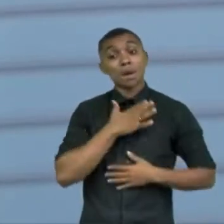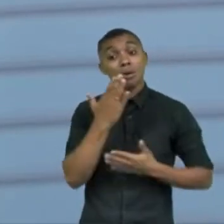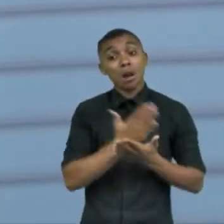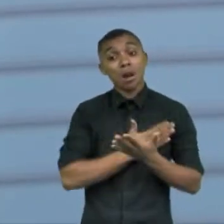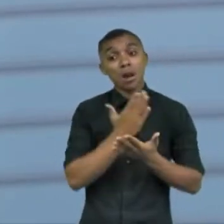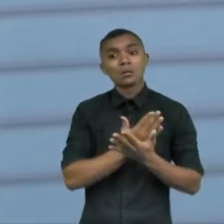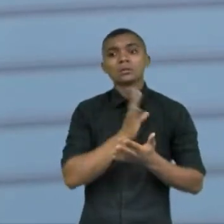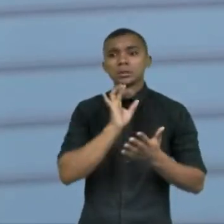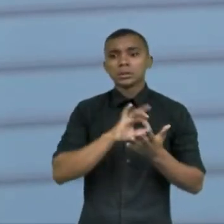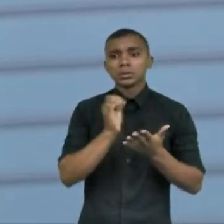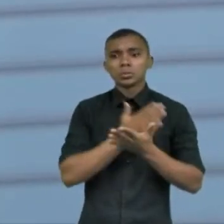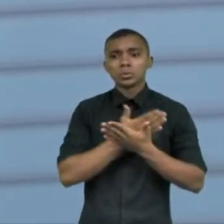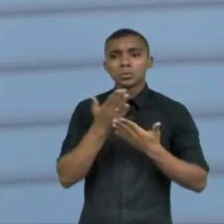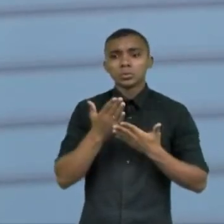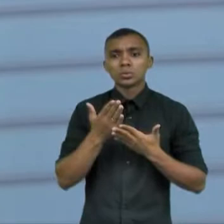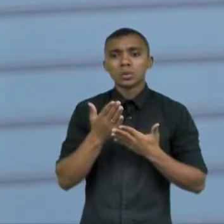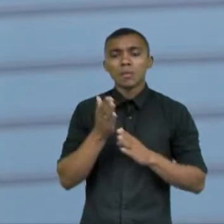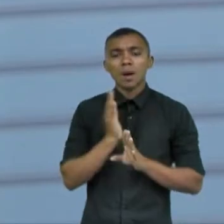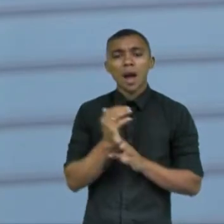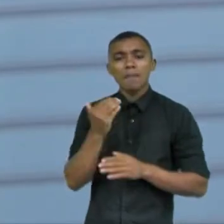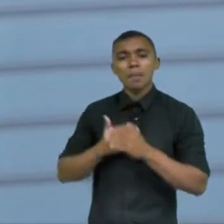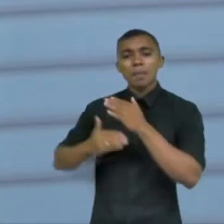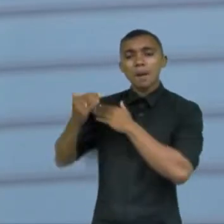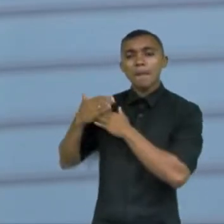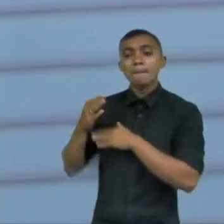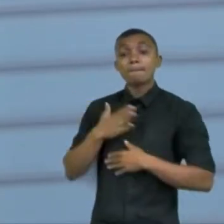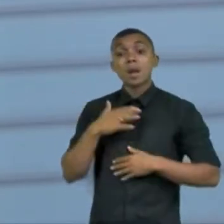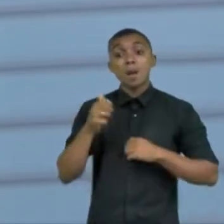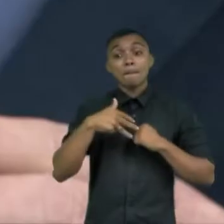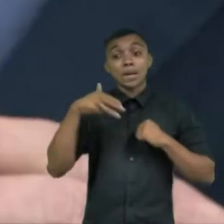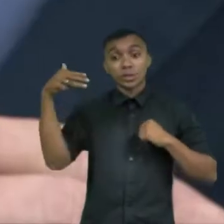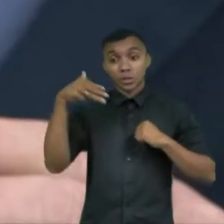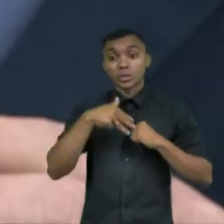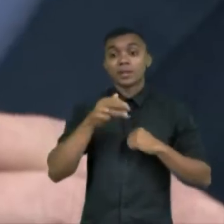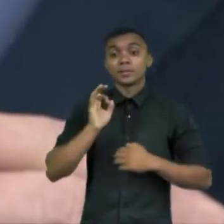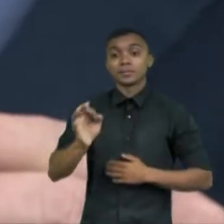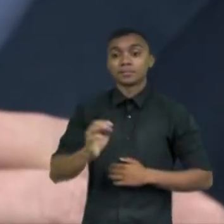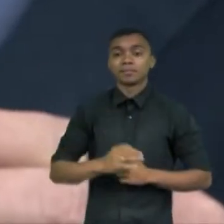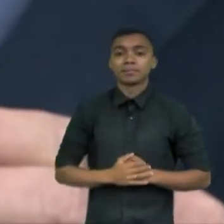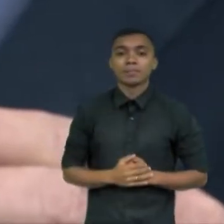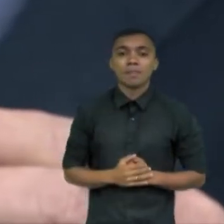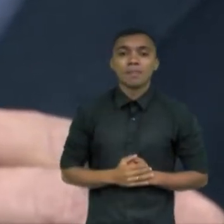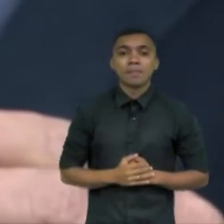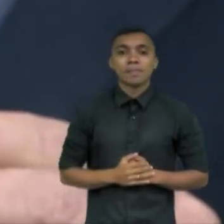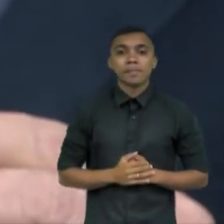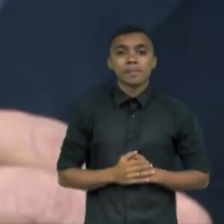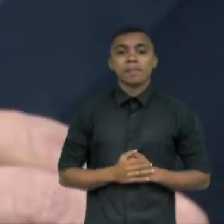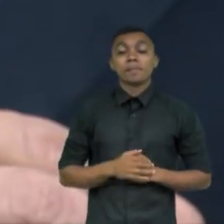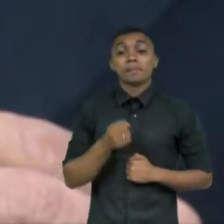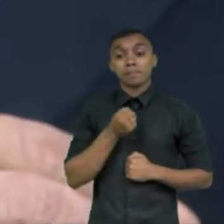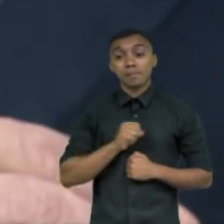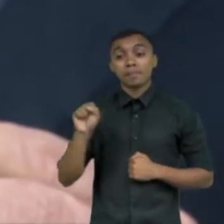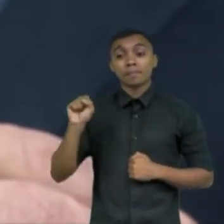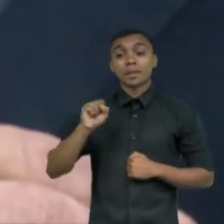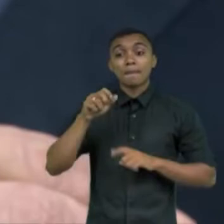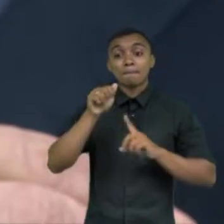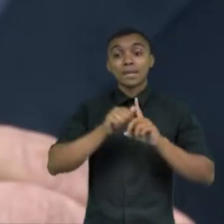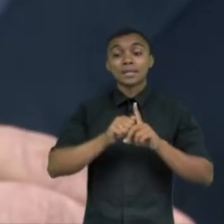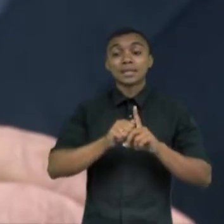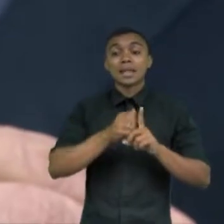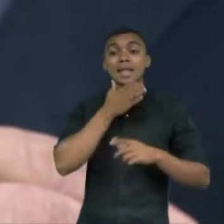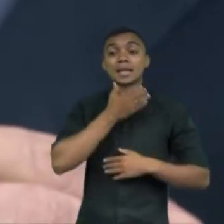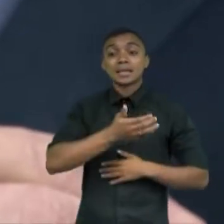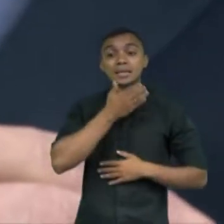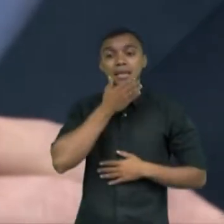nasceu da dissertação de mestrado que eu fiz que foi defendido em dezembro de 2020 em plena